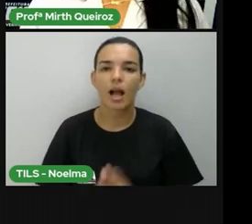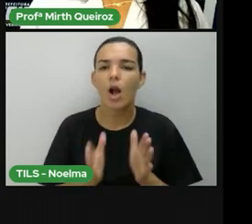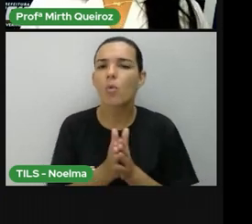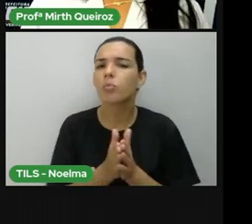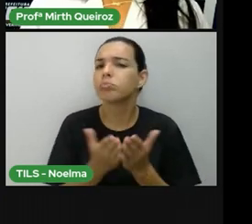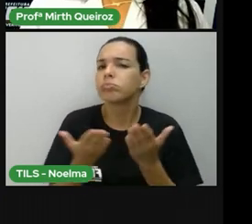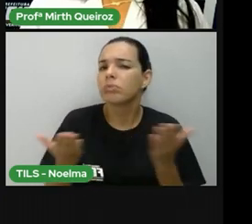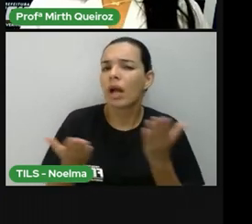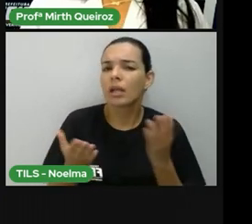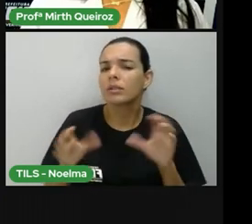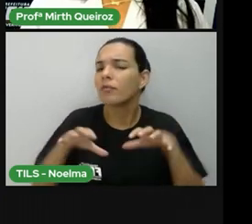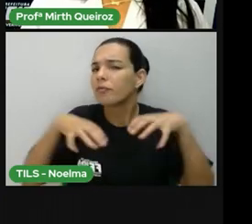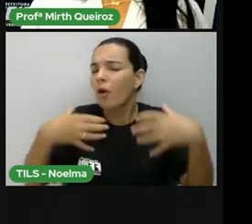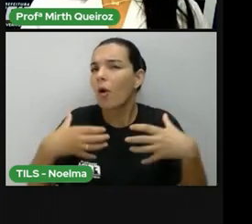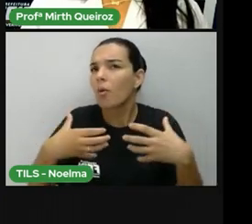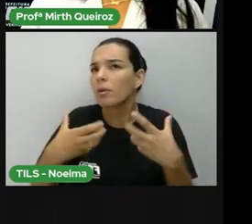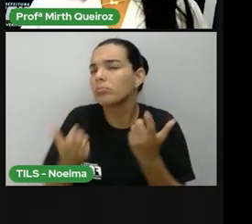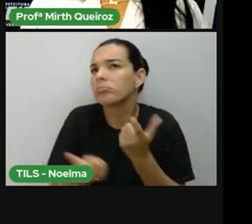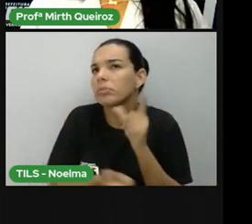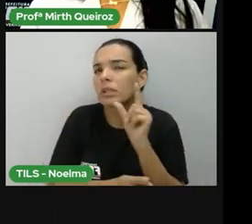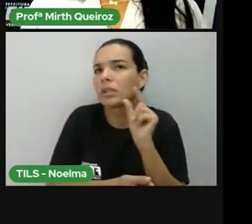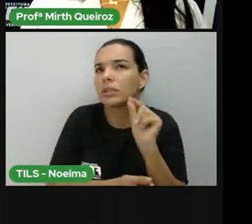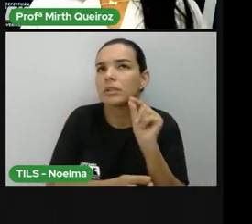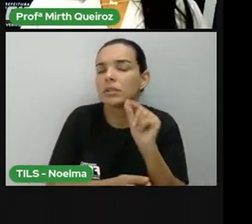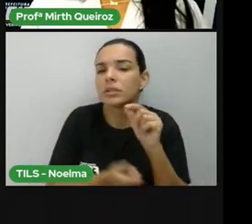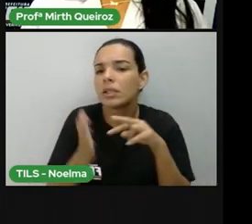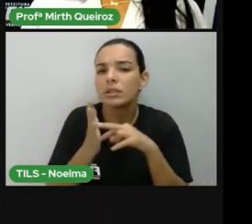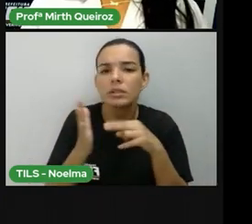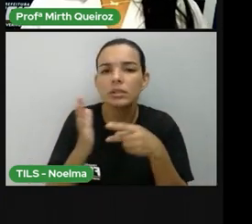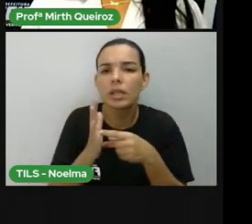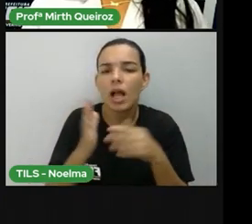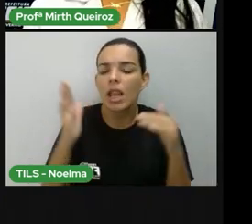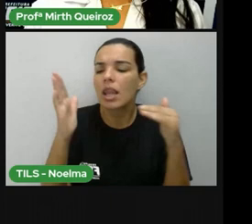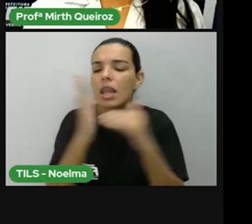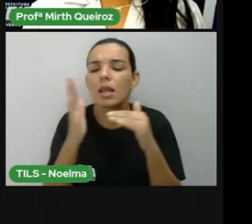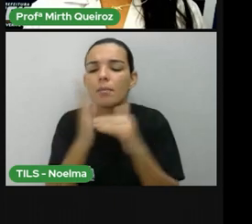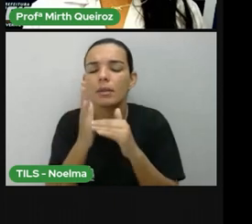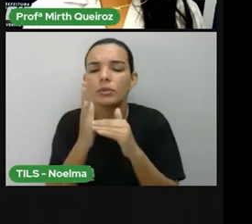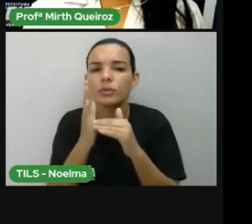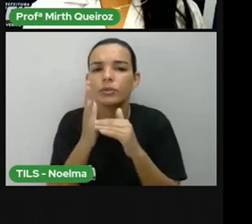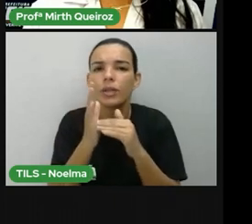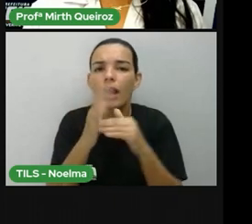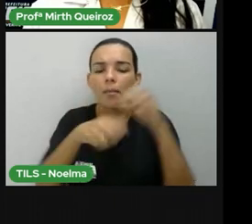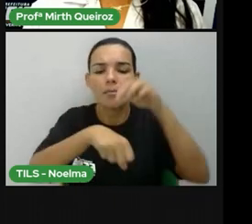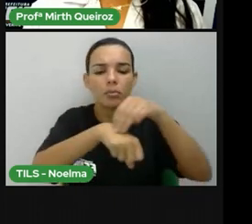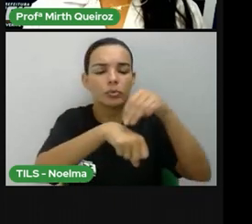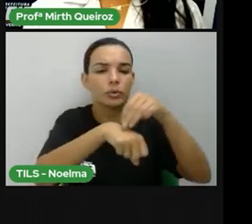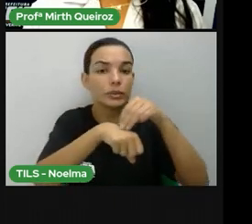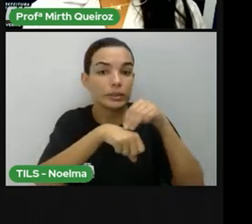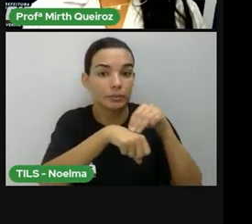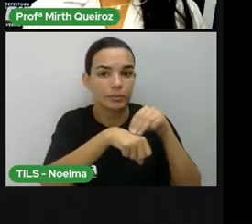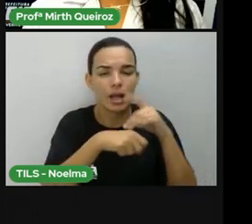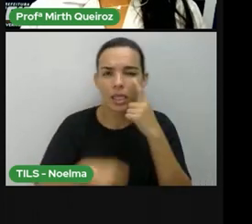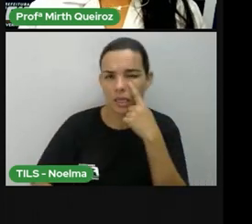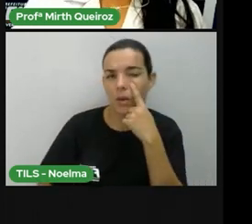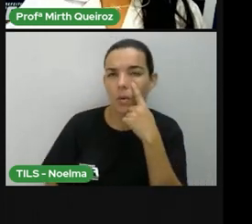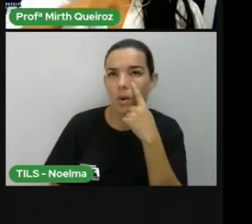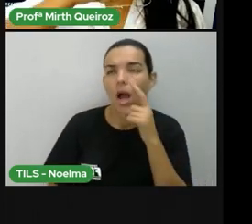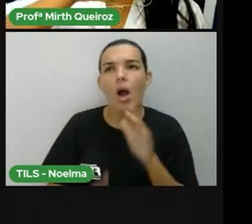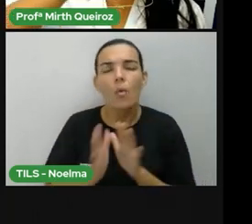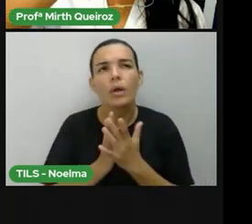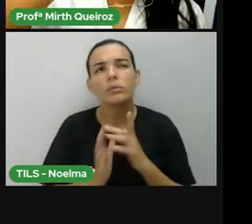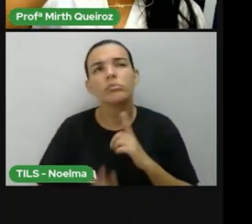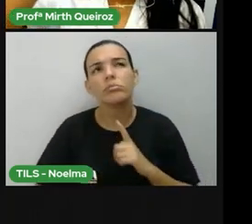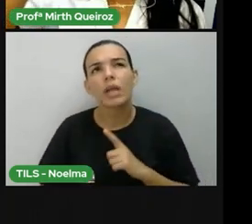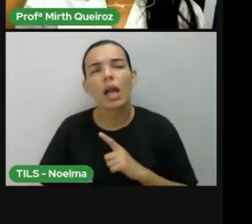Quais as formas da gente definir os limites entre os municípios? Bom, Pró, quando a gente analisa o mapa lá, tem